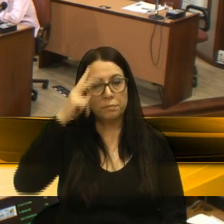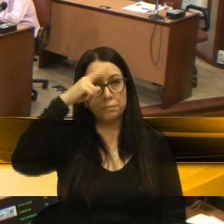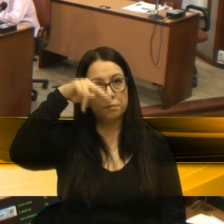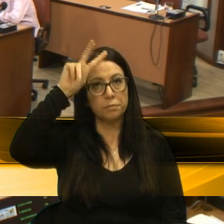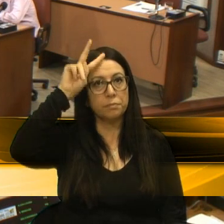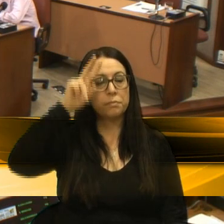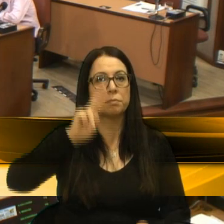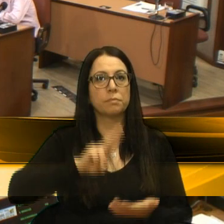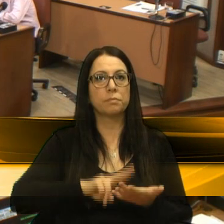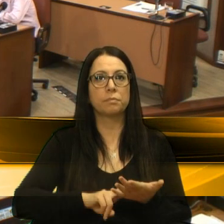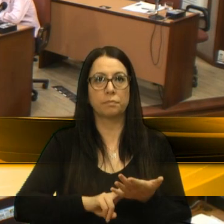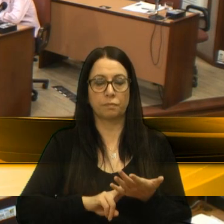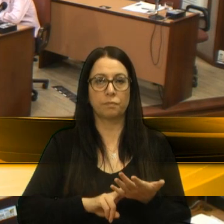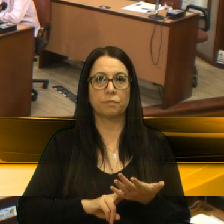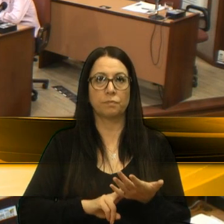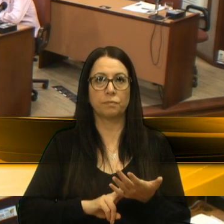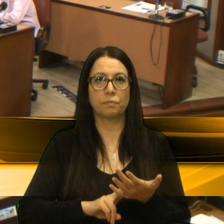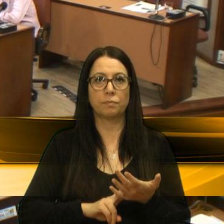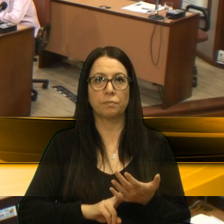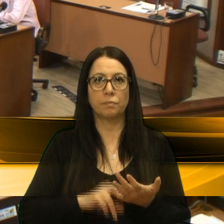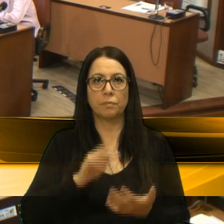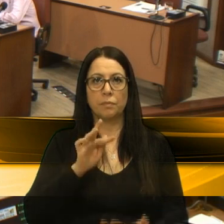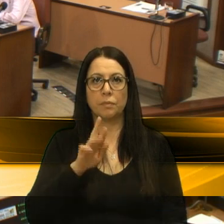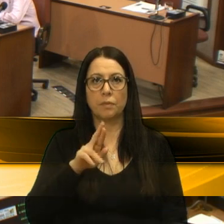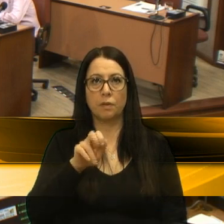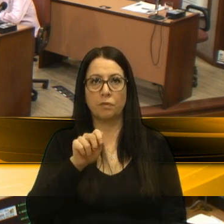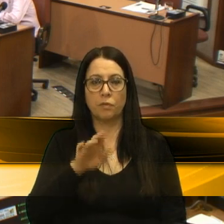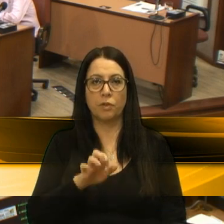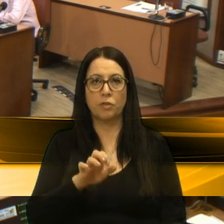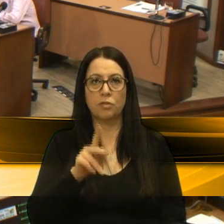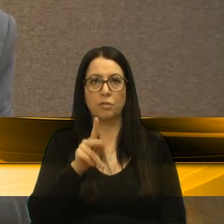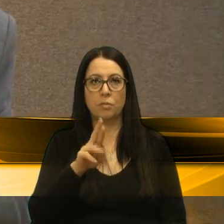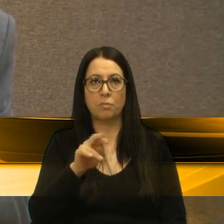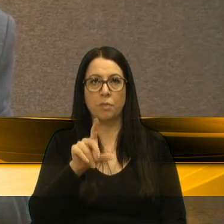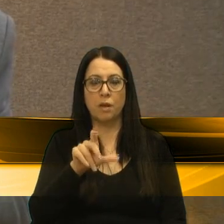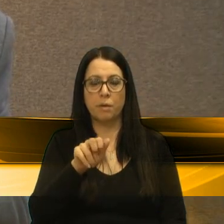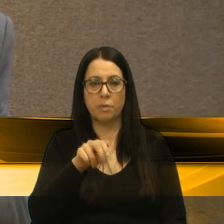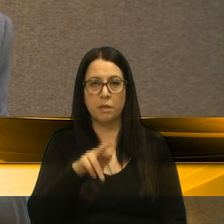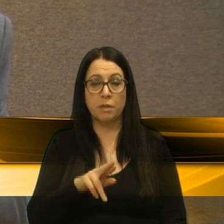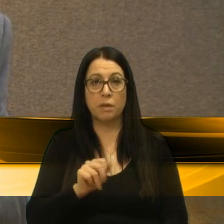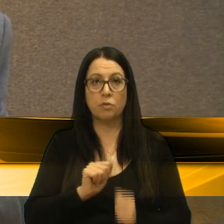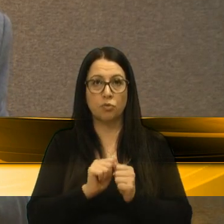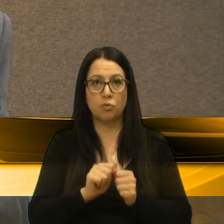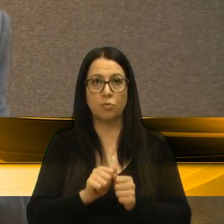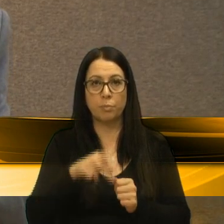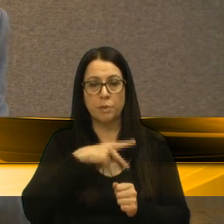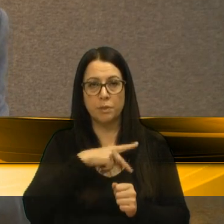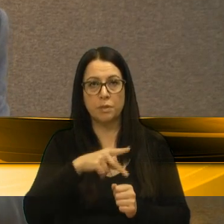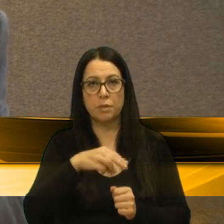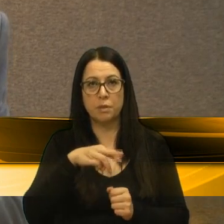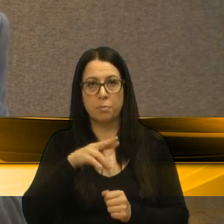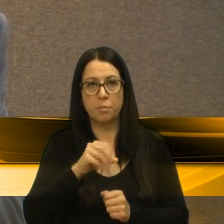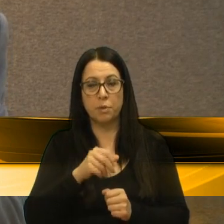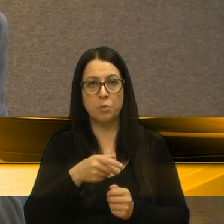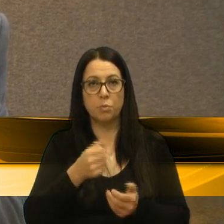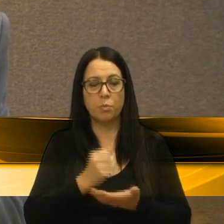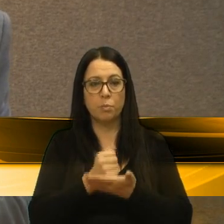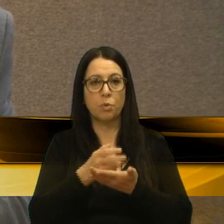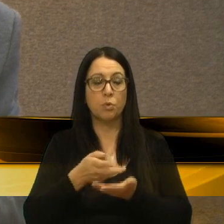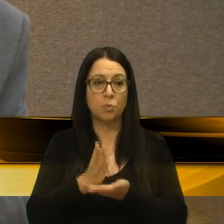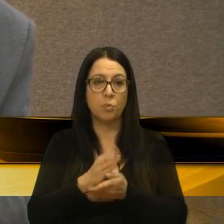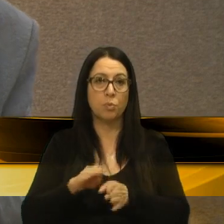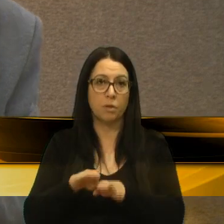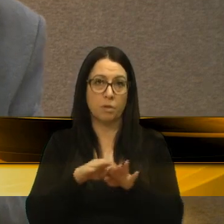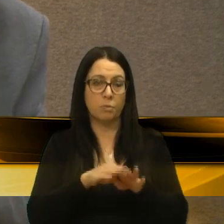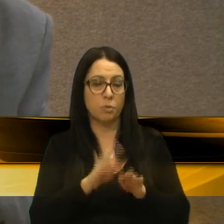assumiu a Frente Parlamentar em defesa da micro e pequena empresa, com apoio unânime dos colegas que estavam